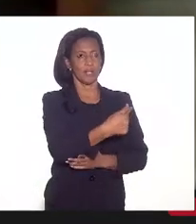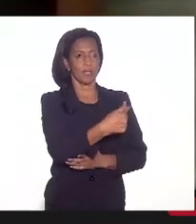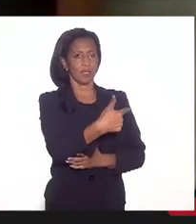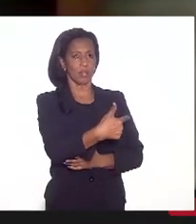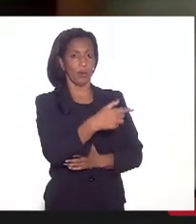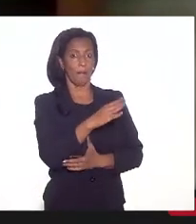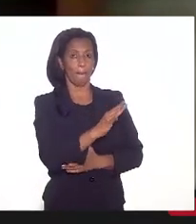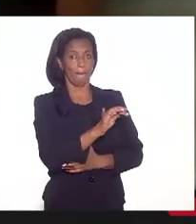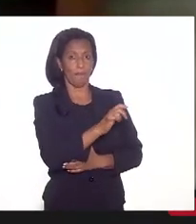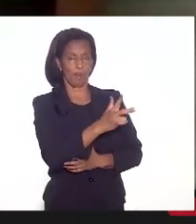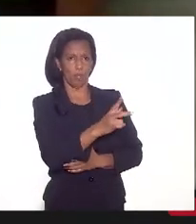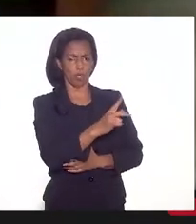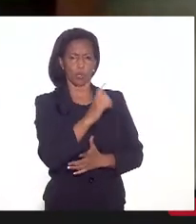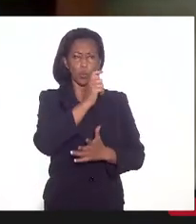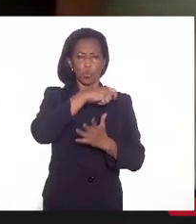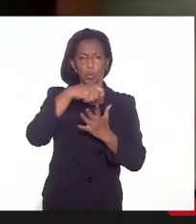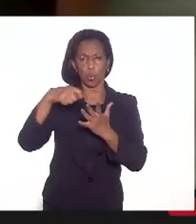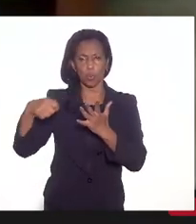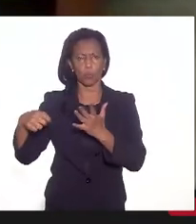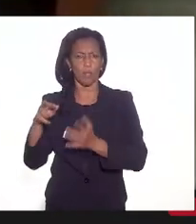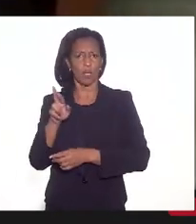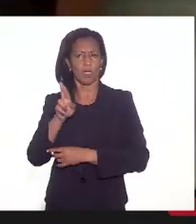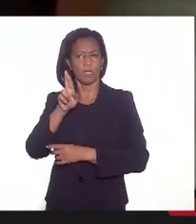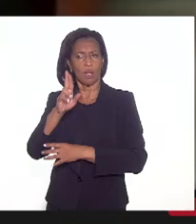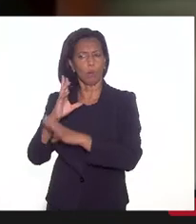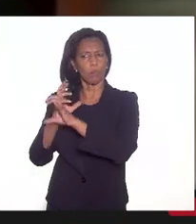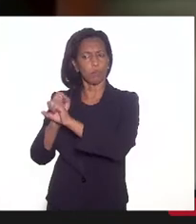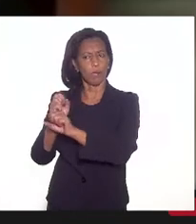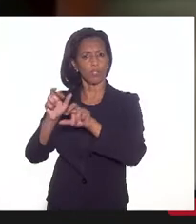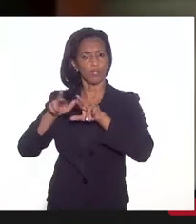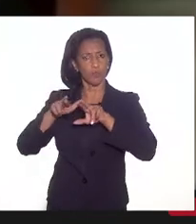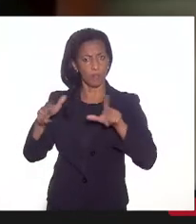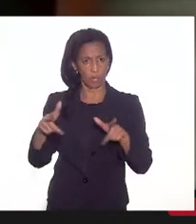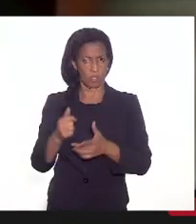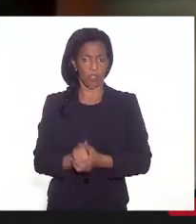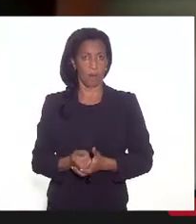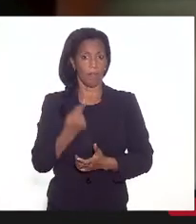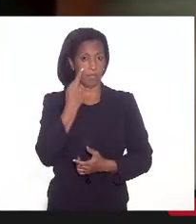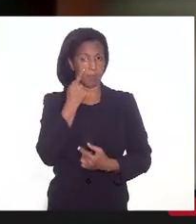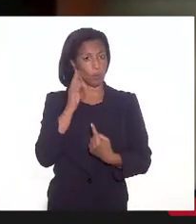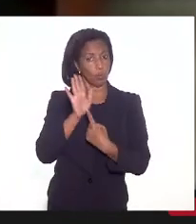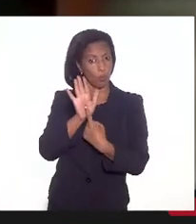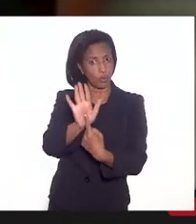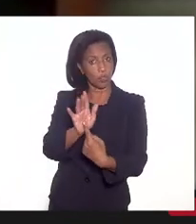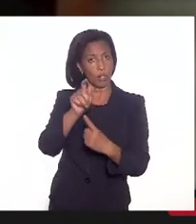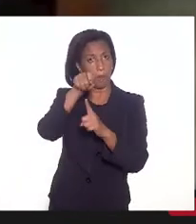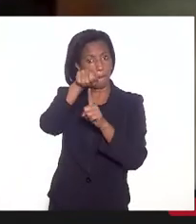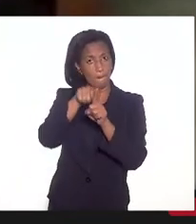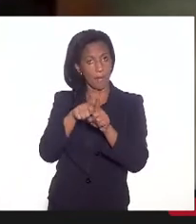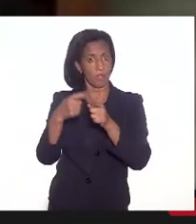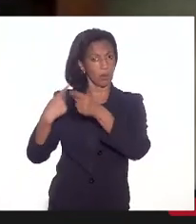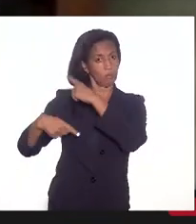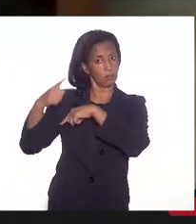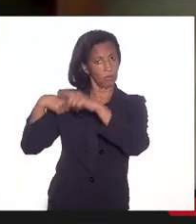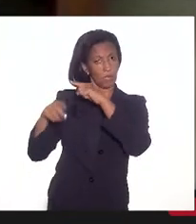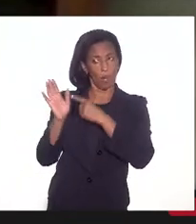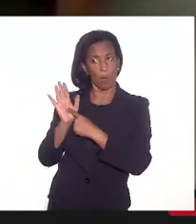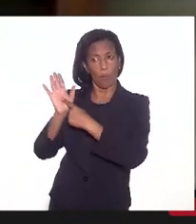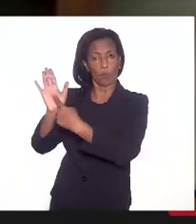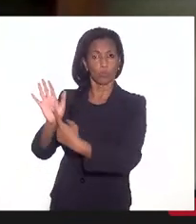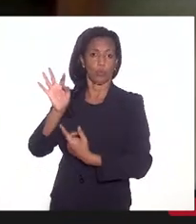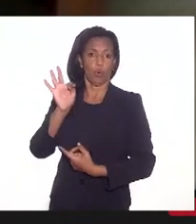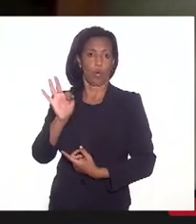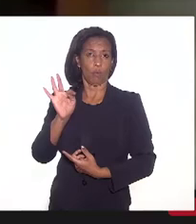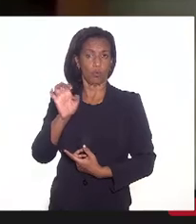atualização, mas eu estou pegando os dados que nós apresentamos no mês passado ao Tesouro Nacional.